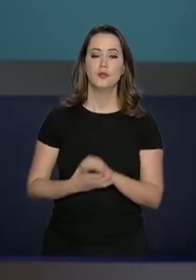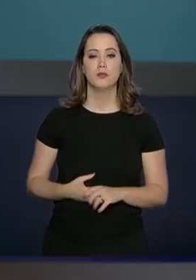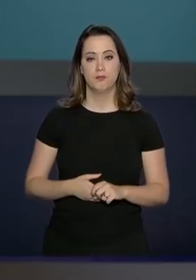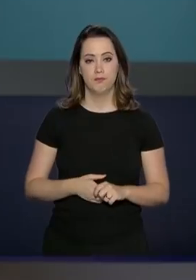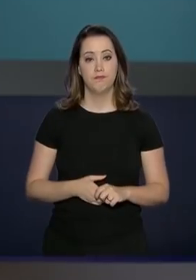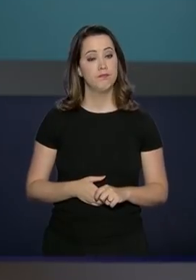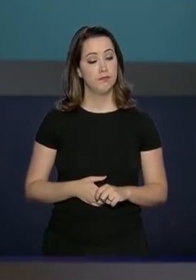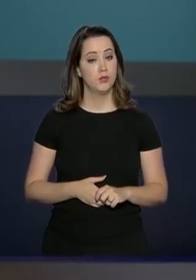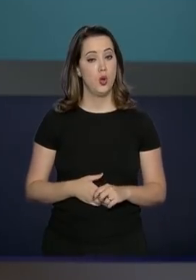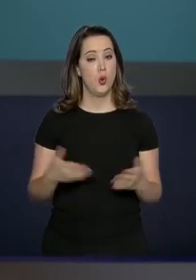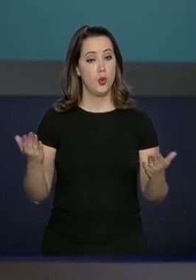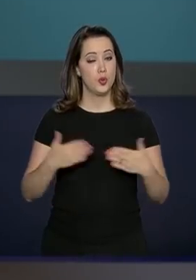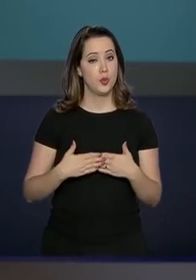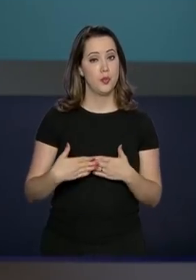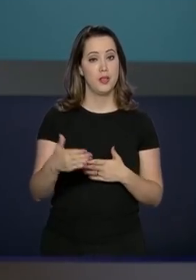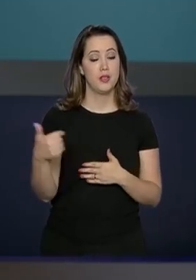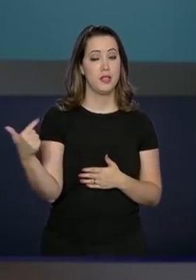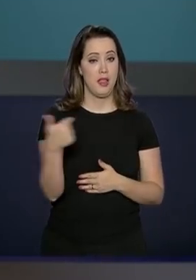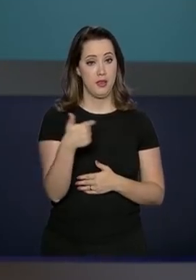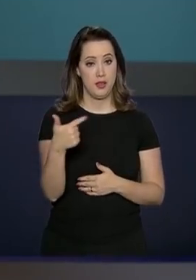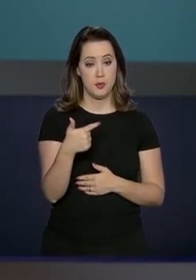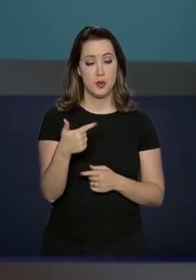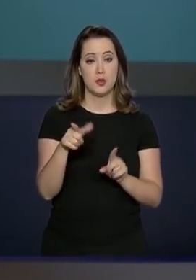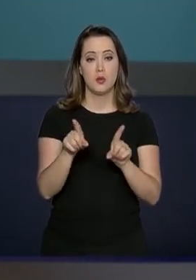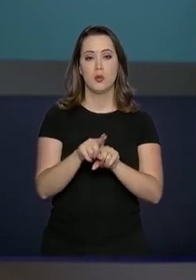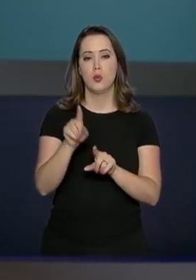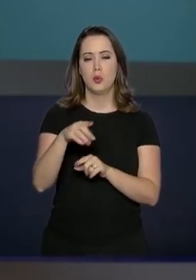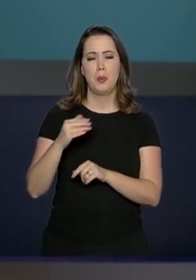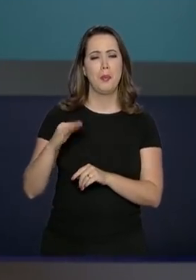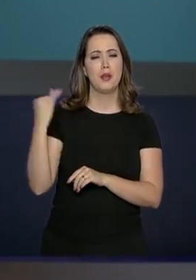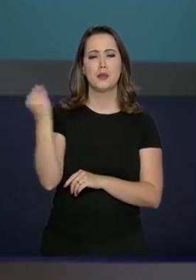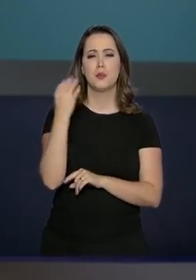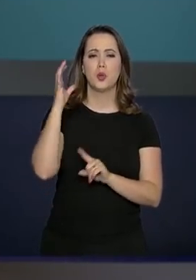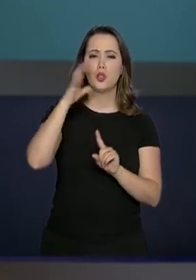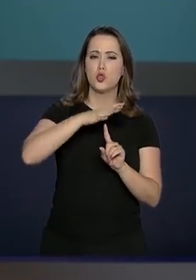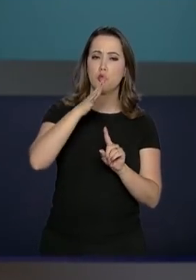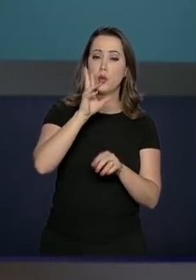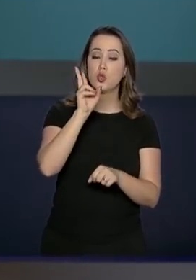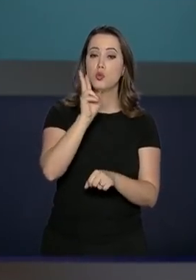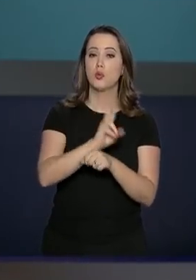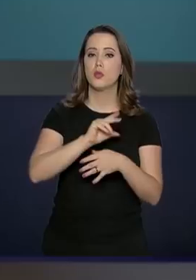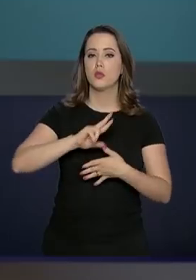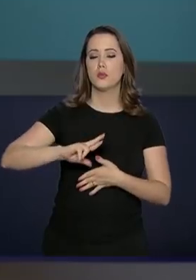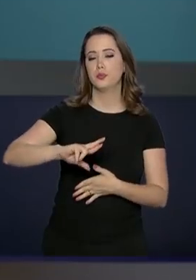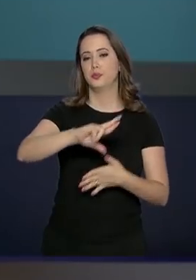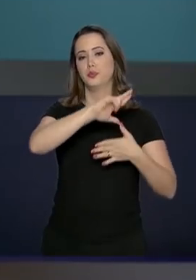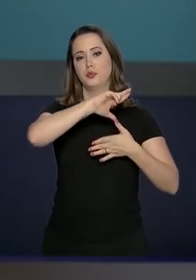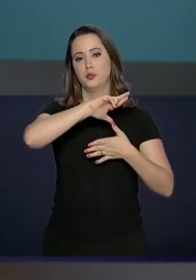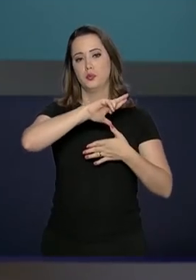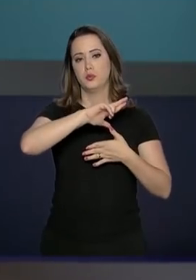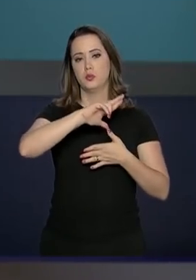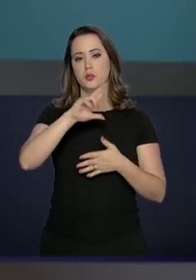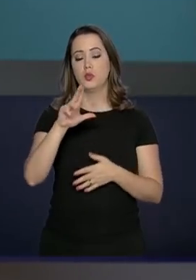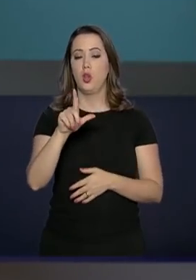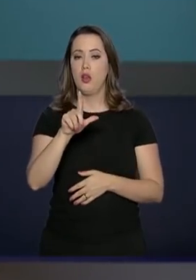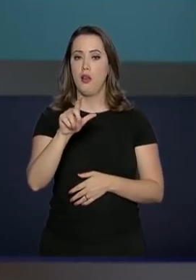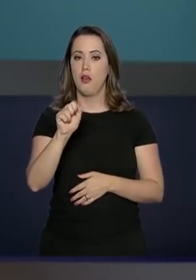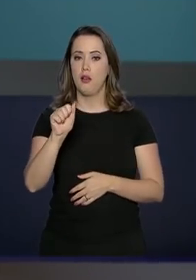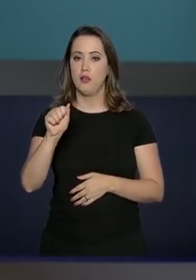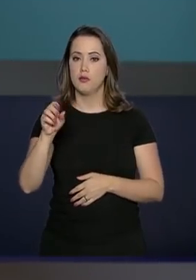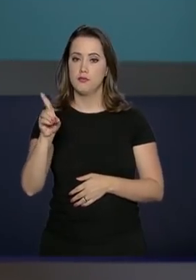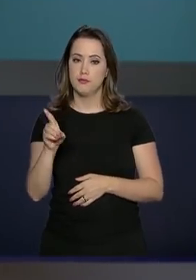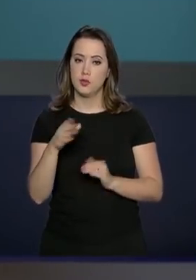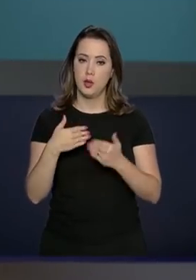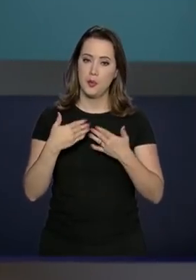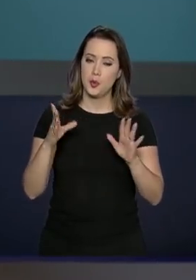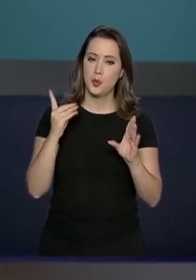Teve início hoje a 12ª edição da mais importante feira de defesa da América Latina, a LAAD. Quem